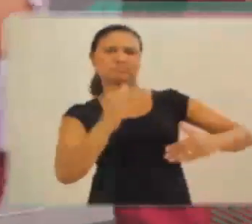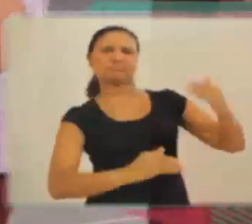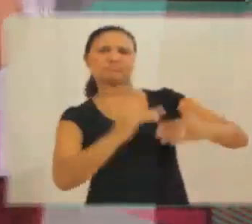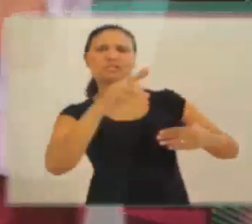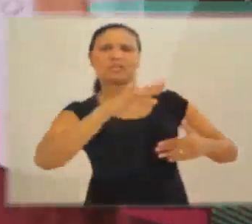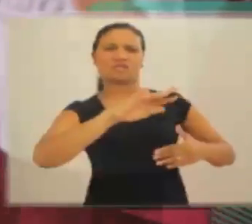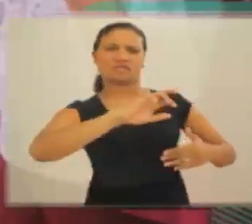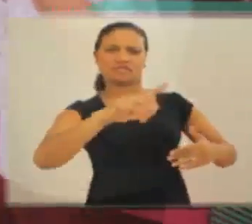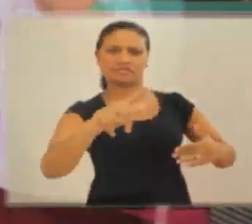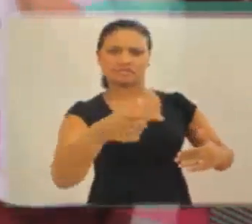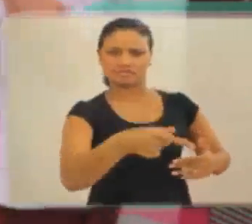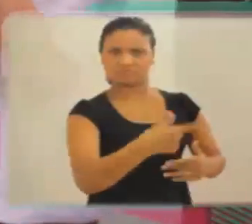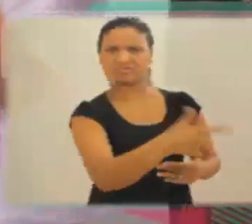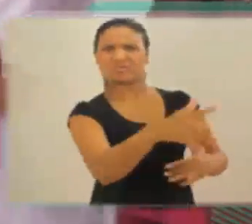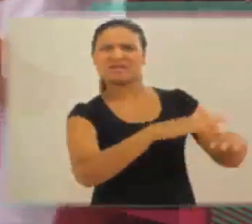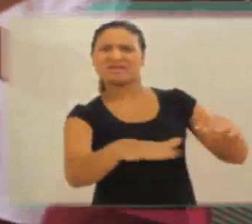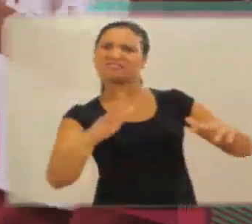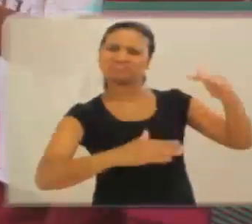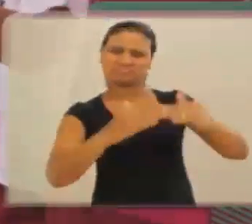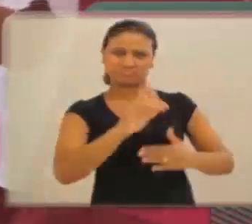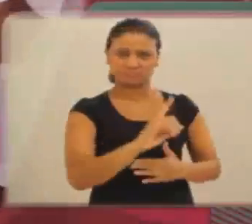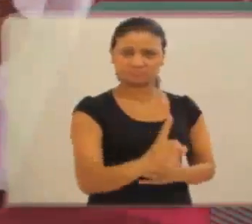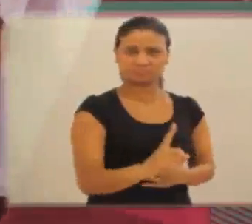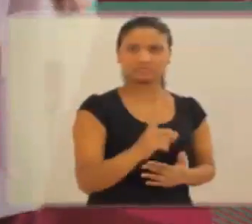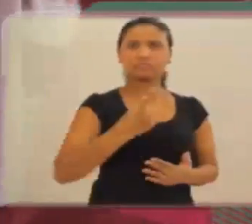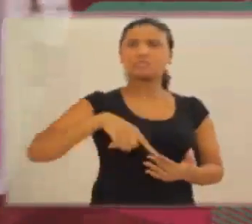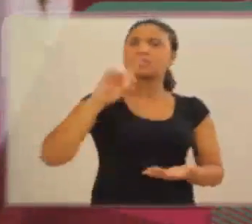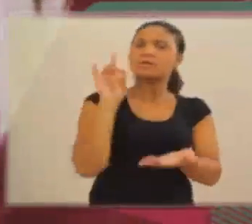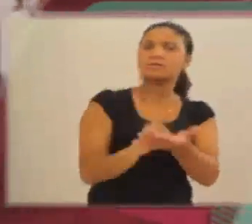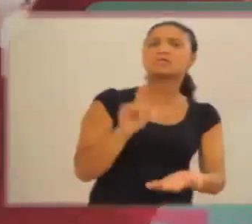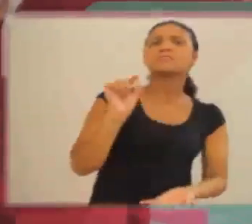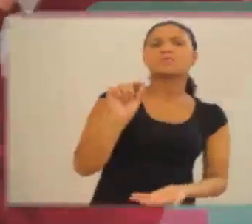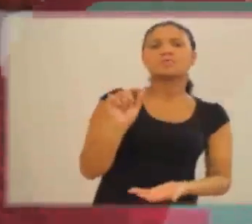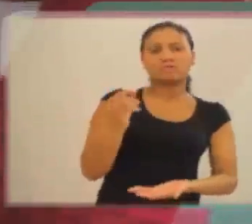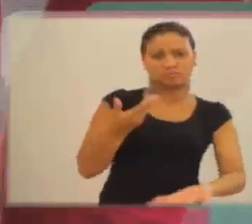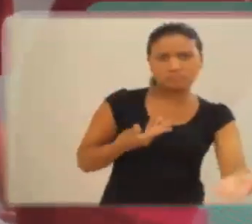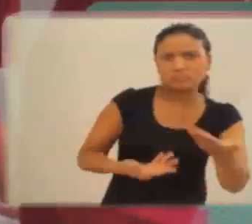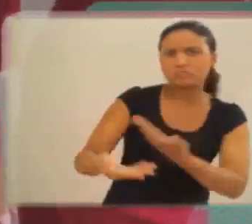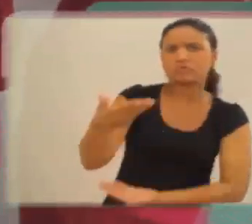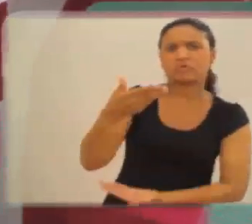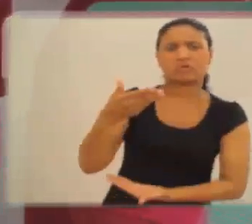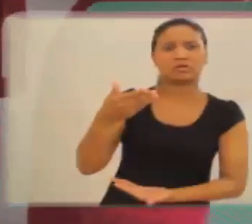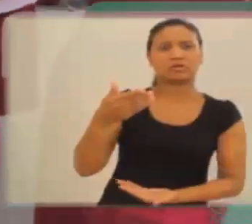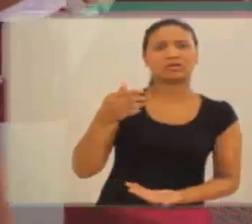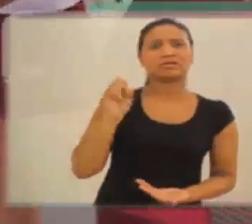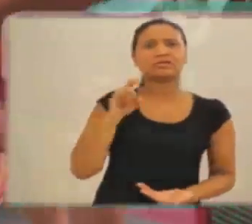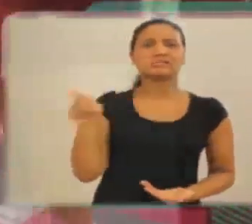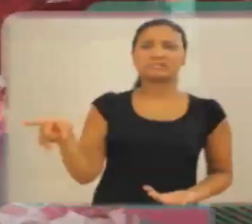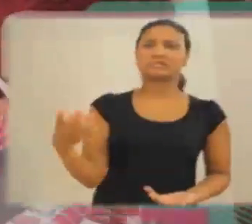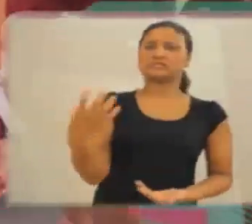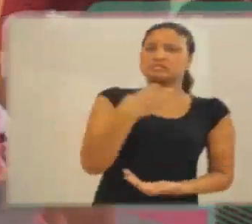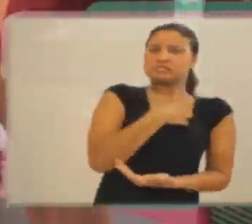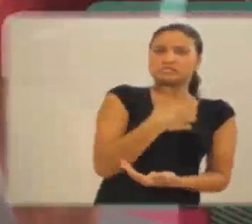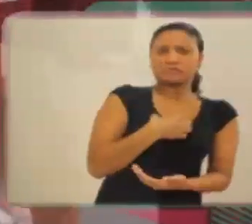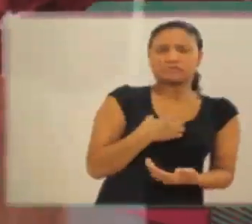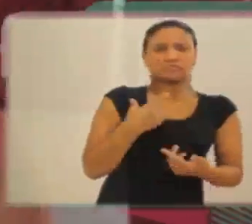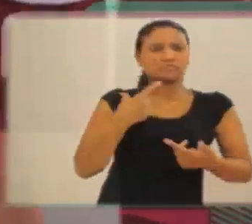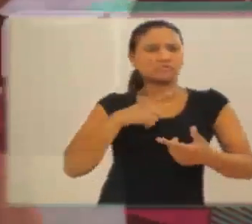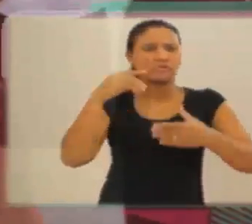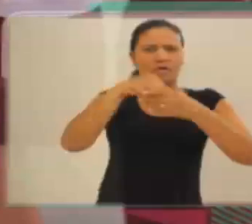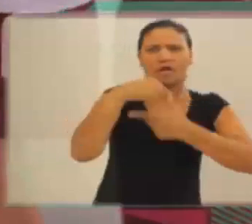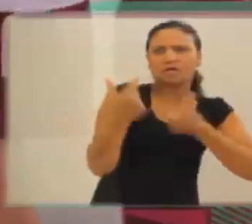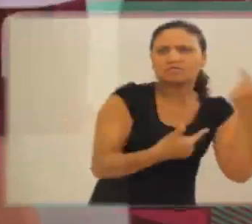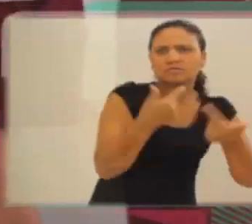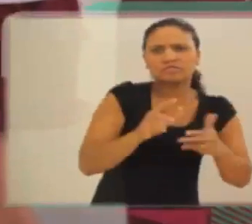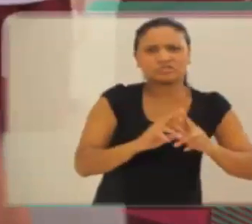outras crianças. Para que haja realmente uma troca e ela não se sinta fazendo tantas atividades diferentes da turma